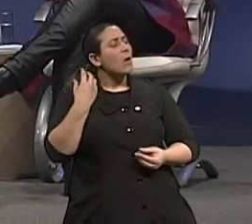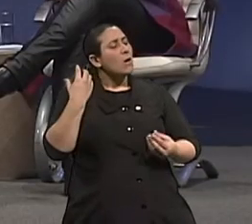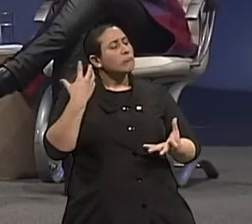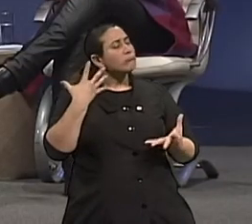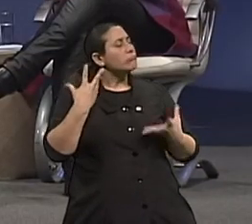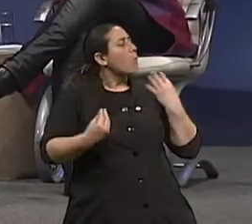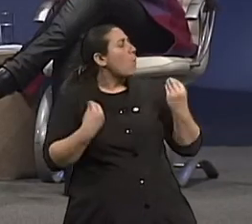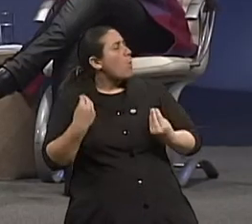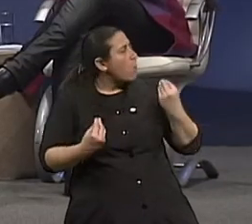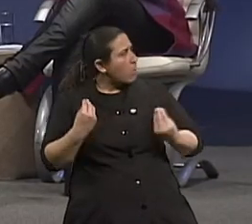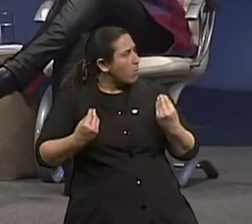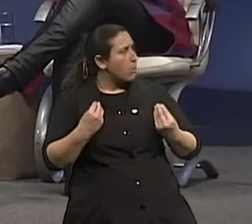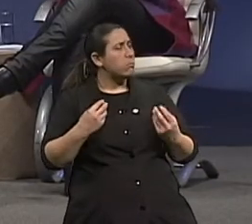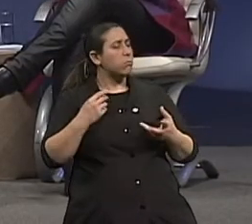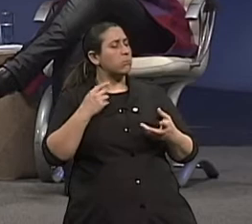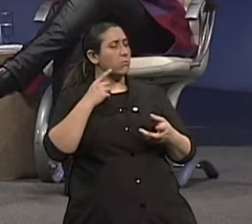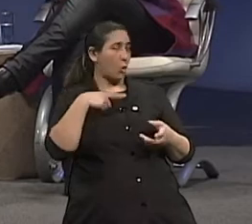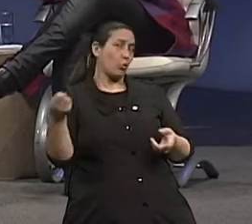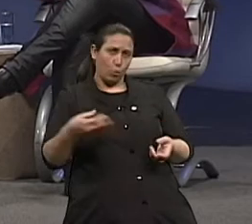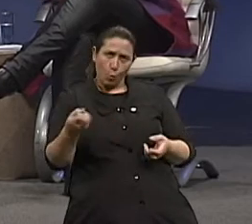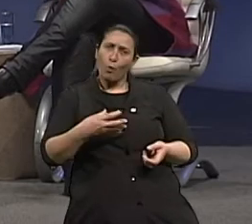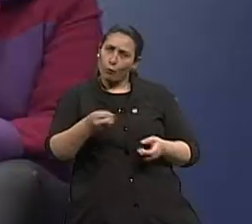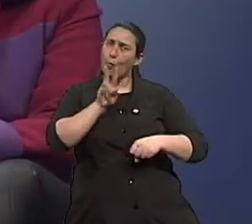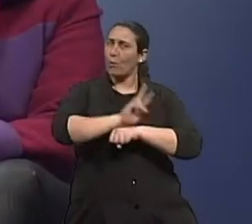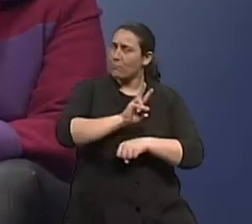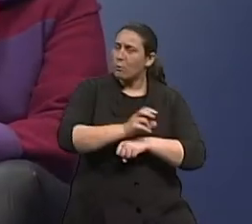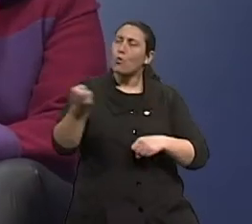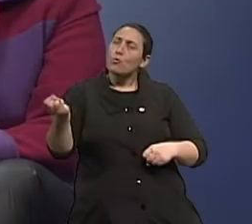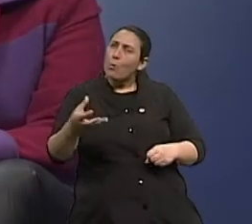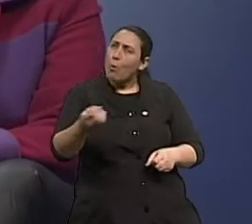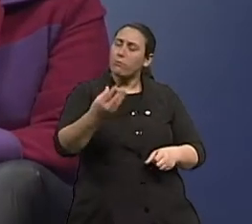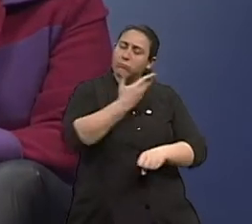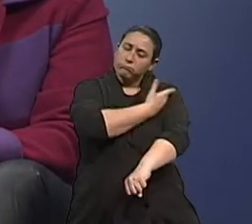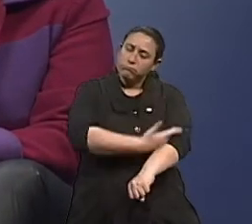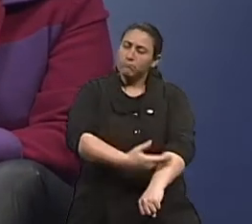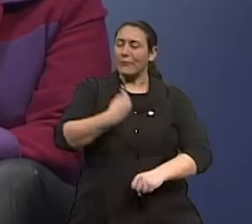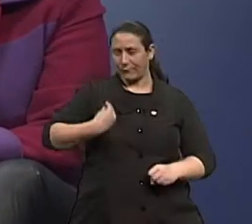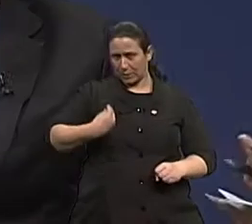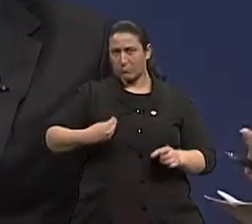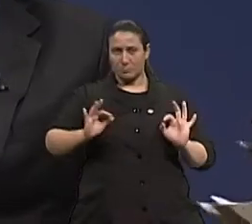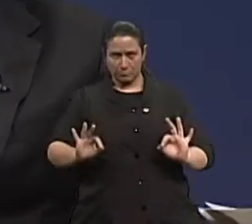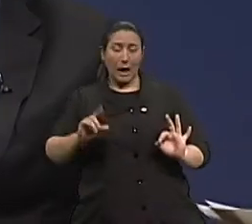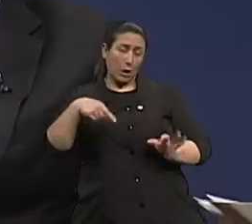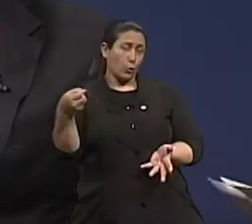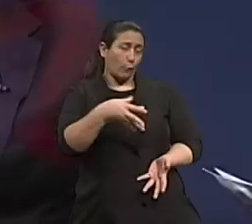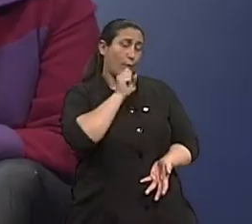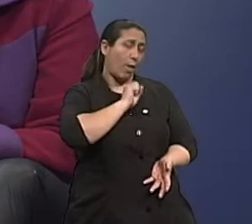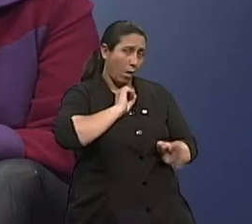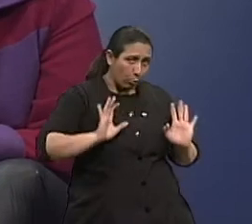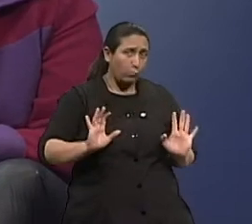esse cuidado, esses novos hábitos de vida, deste novo velho, eu posso dizer, né? O novo velho, a